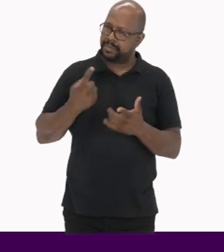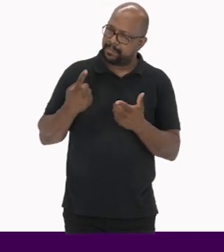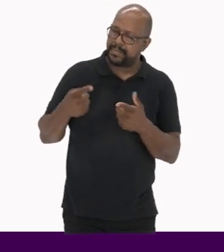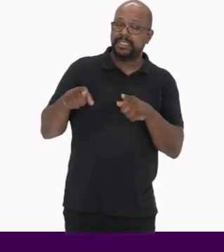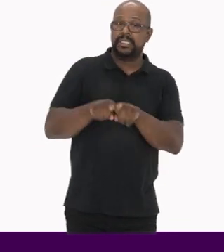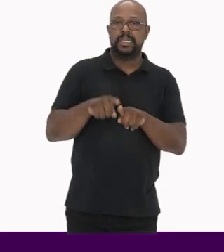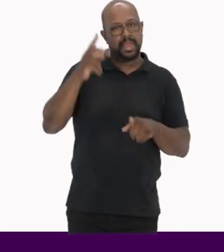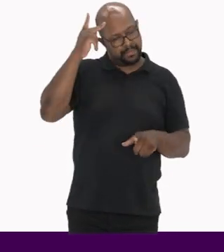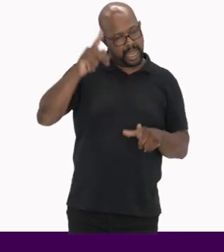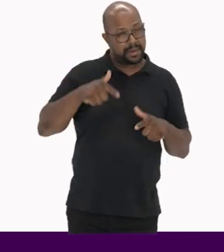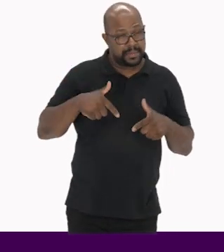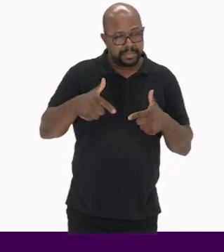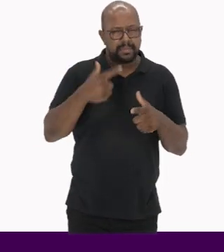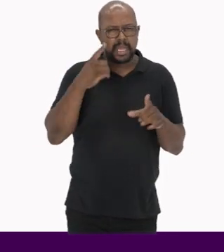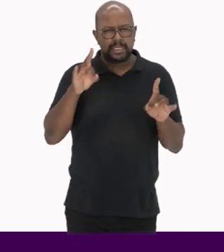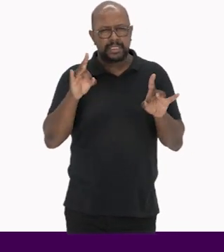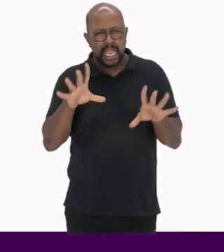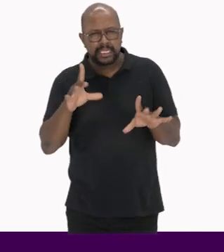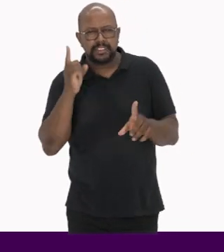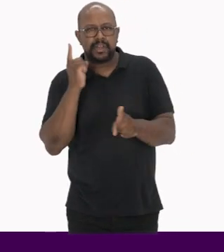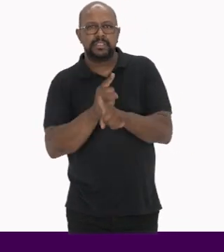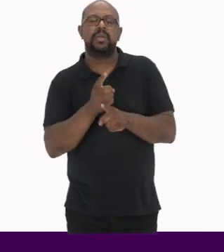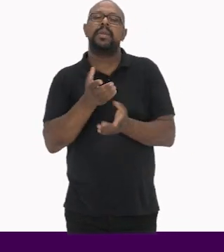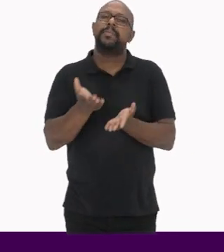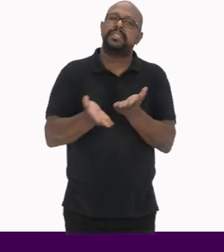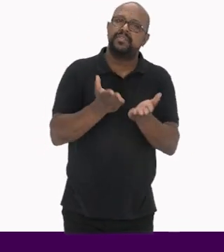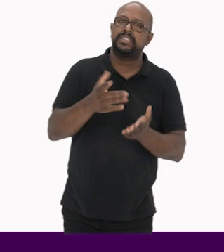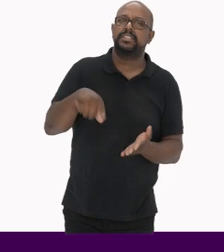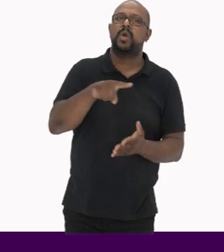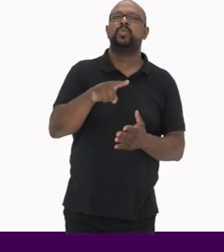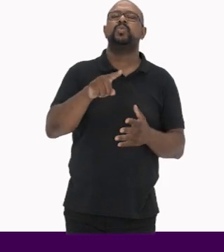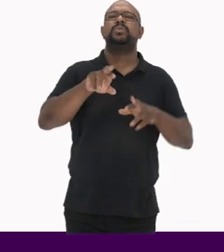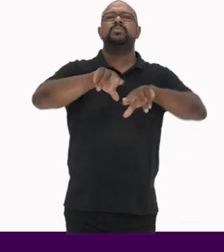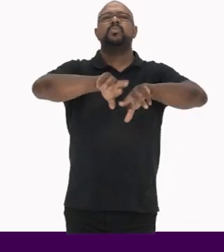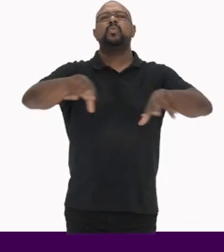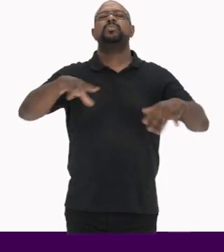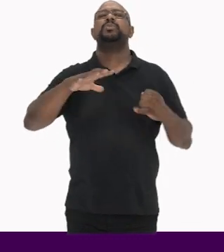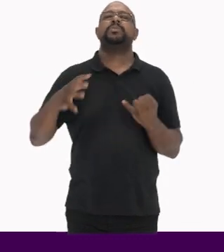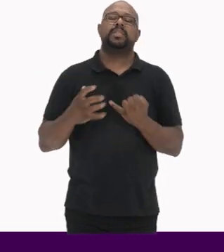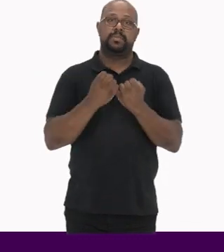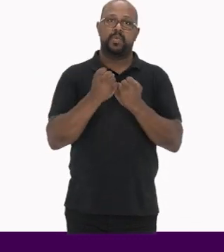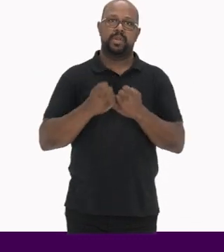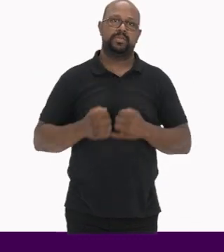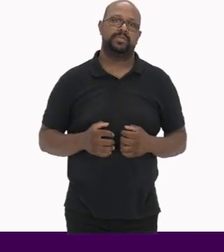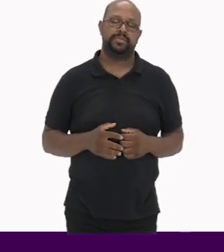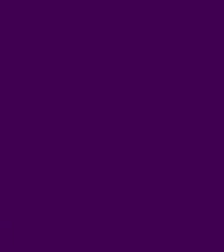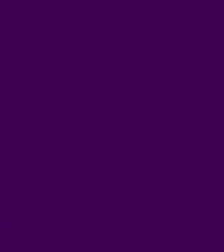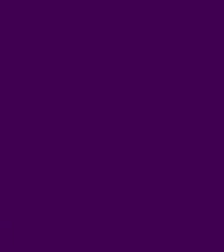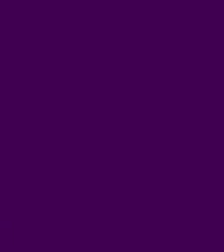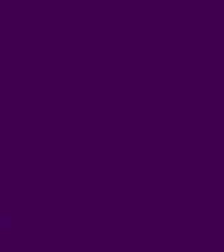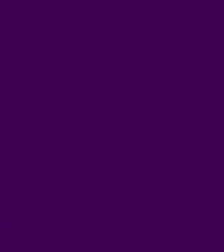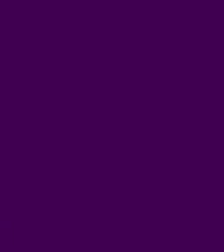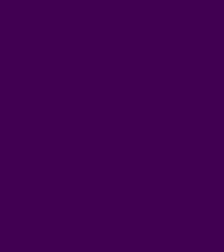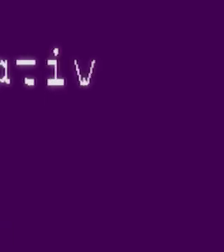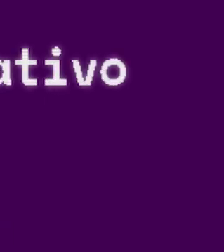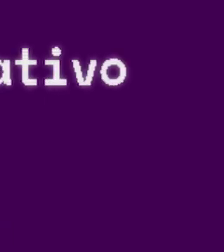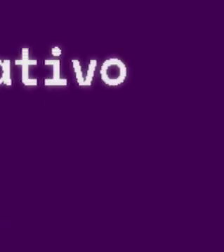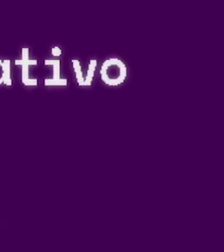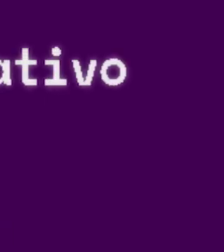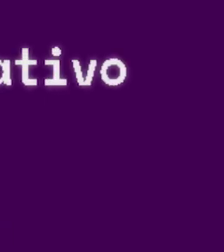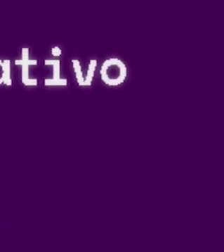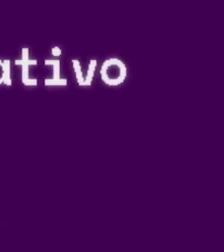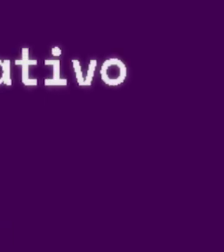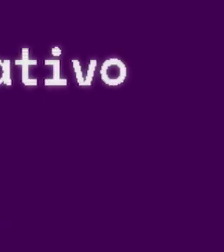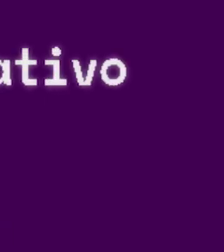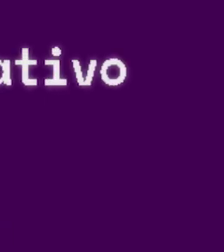parcerias Para ações de identificação e preservação dos múltiplos patrimônios Texto,